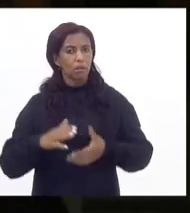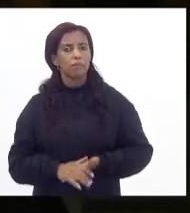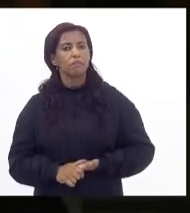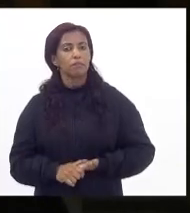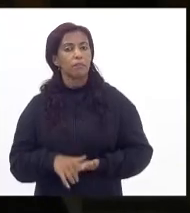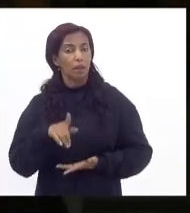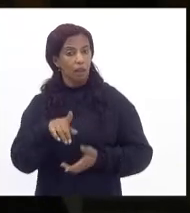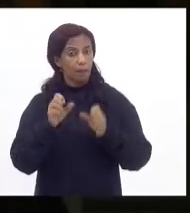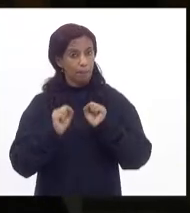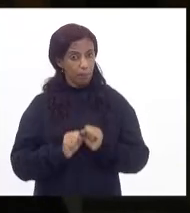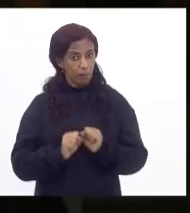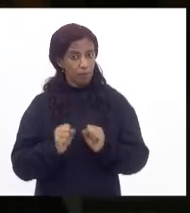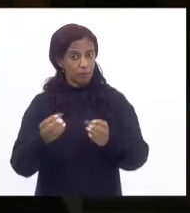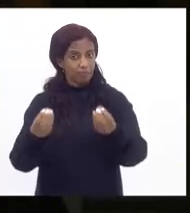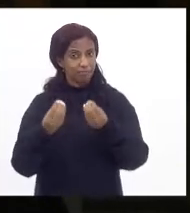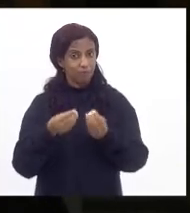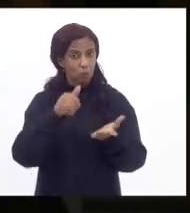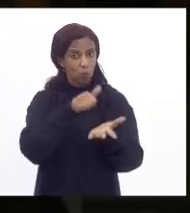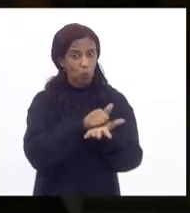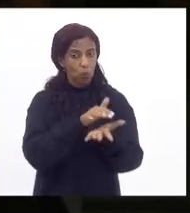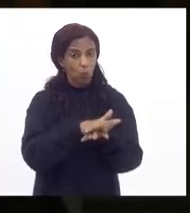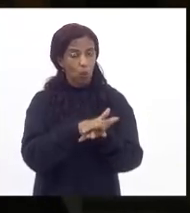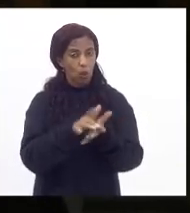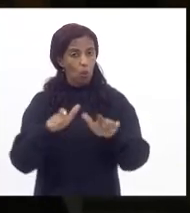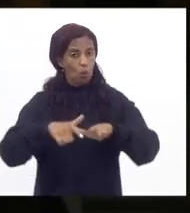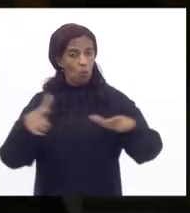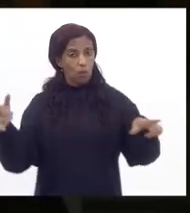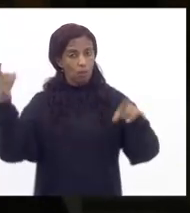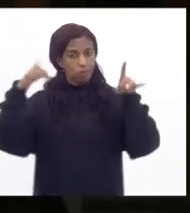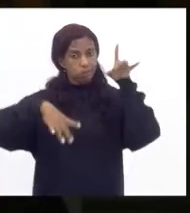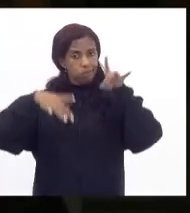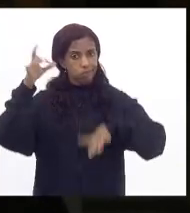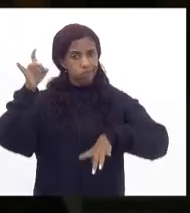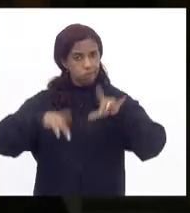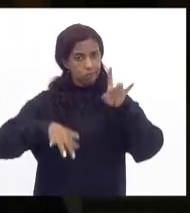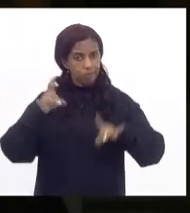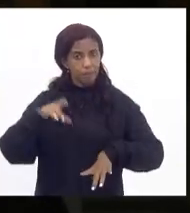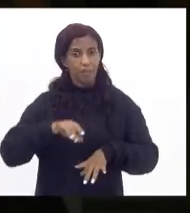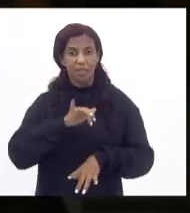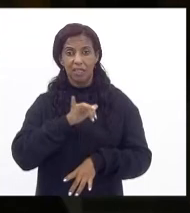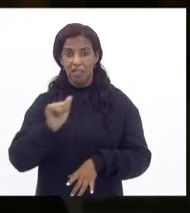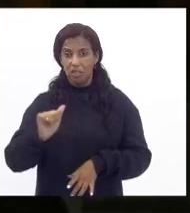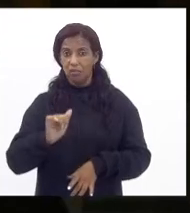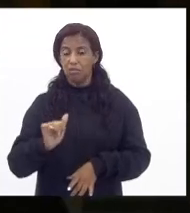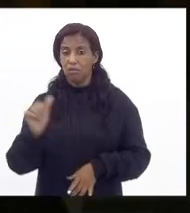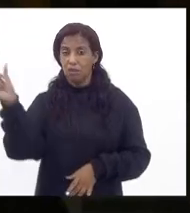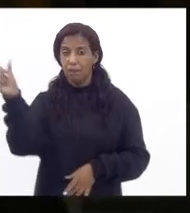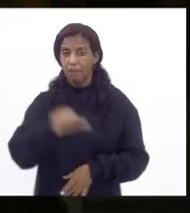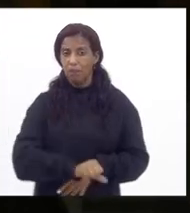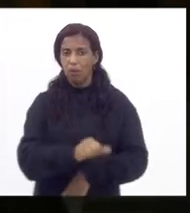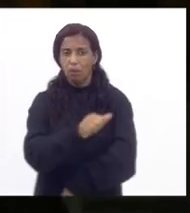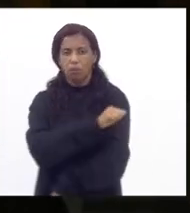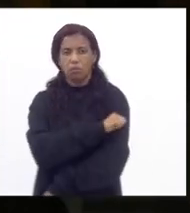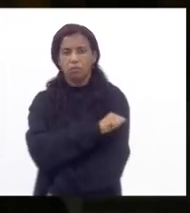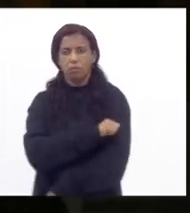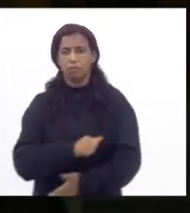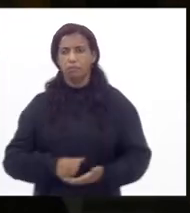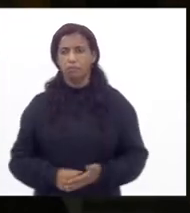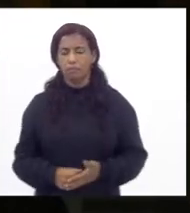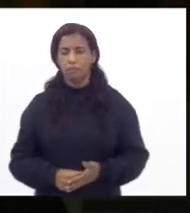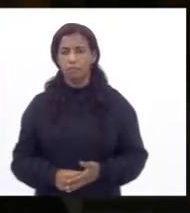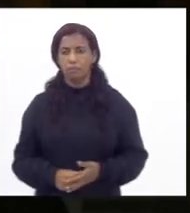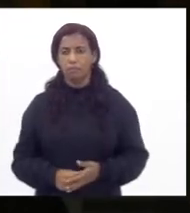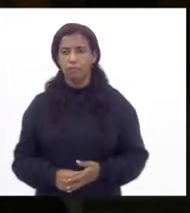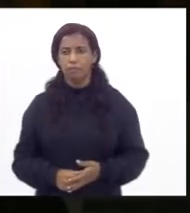pode significar o aumento da evasão escolar e isso vai ser trágico para os nossos alunos e eu quero